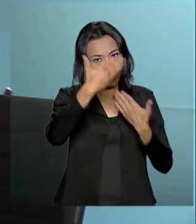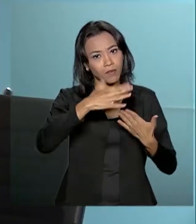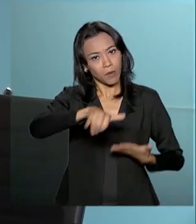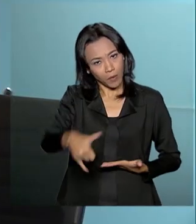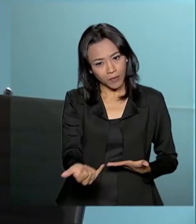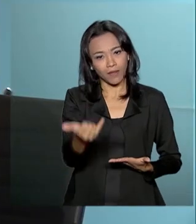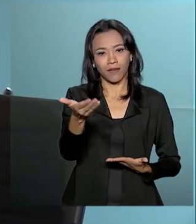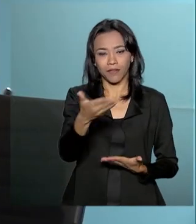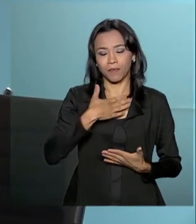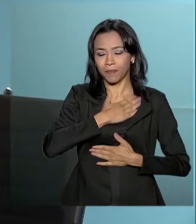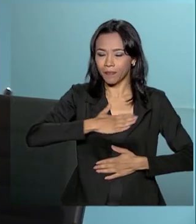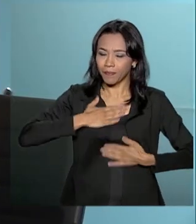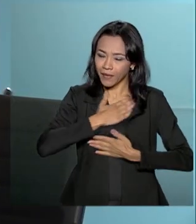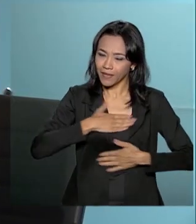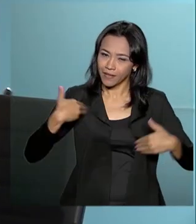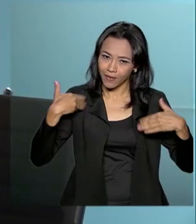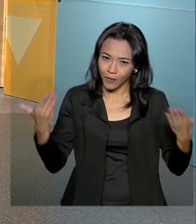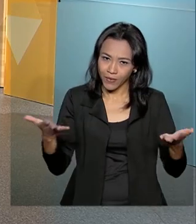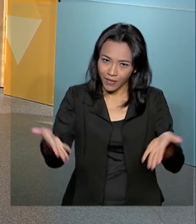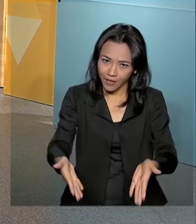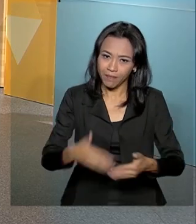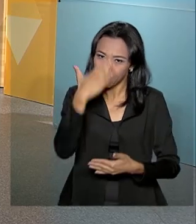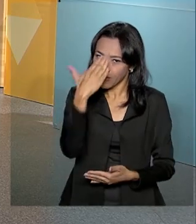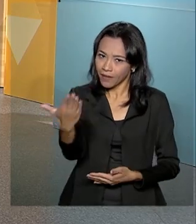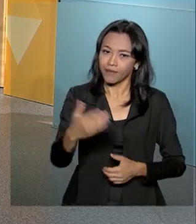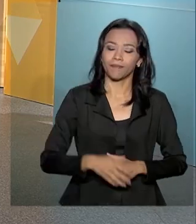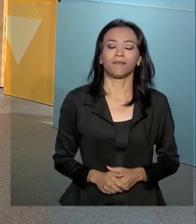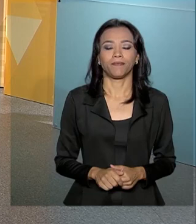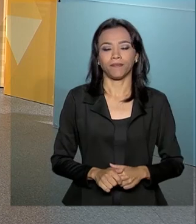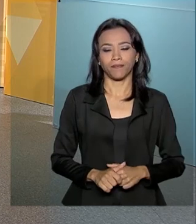oportunidade, Paulo. É prazer para mim estar aqui hoje. Obrigado.